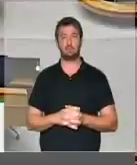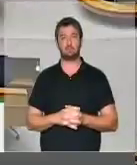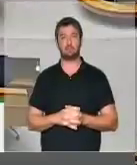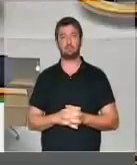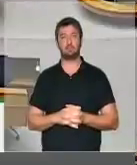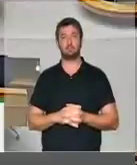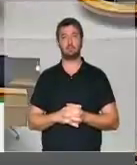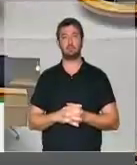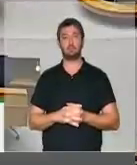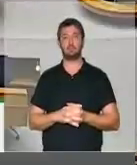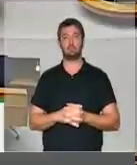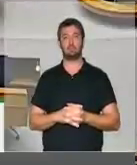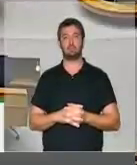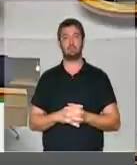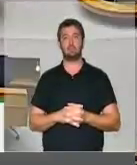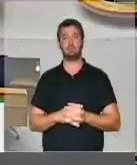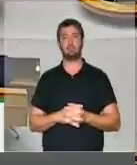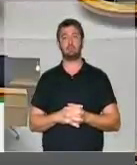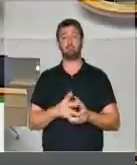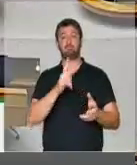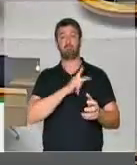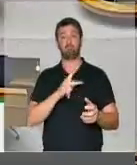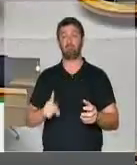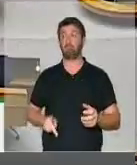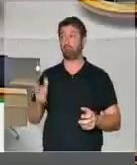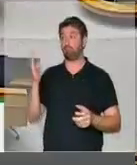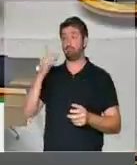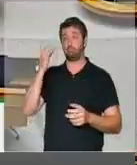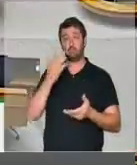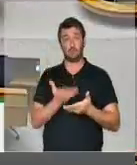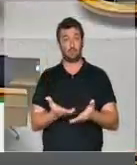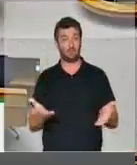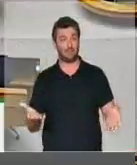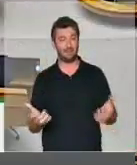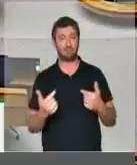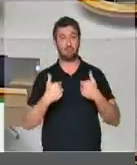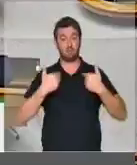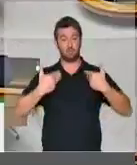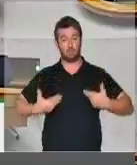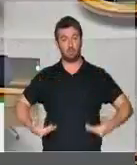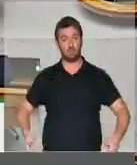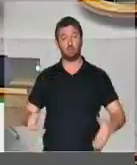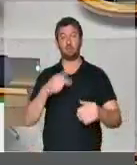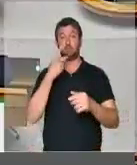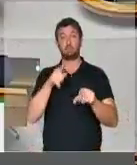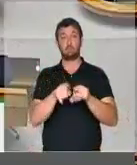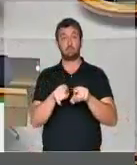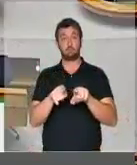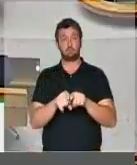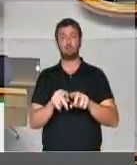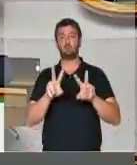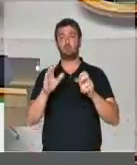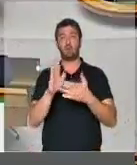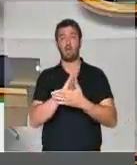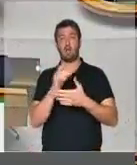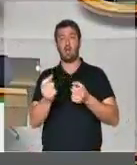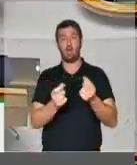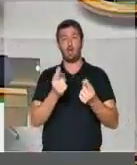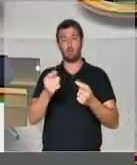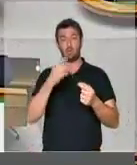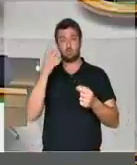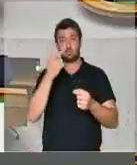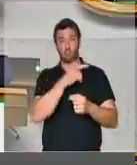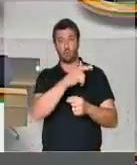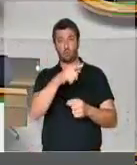Senhor presidente, senhores e senhoras deputados, quero também aqui fazer alusão a que alguns outros deputados